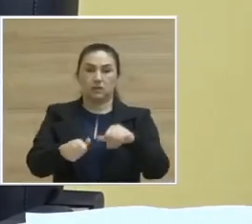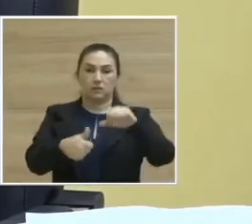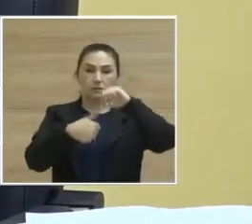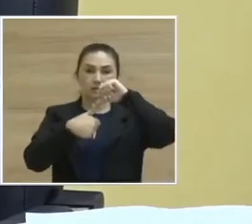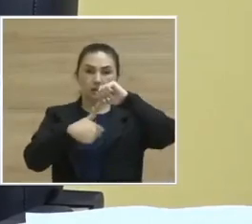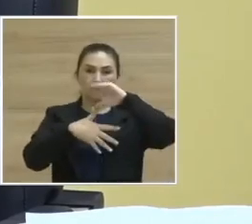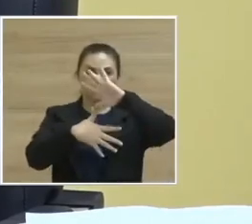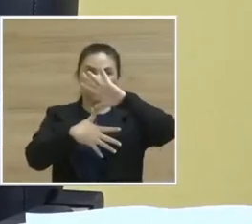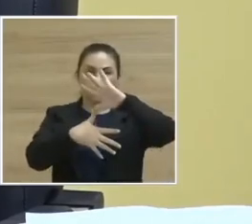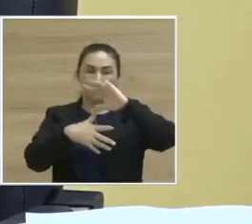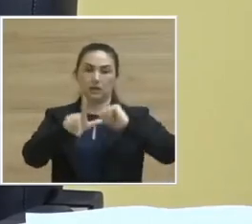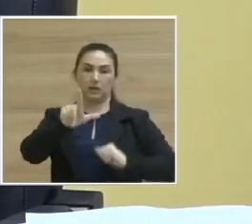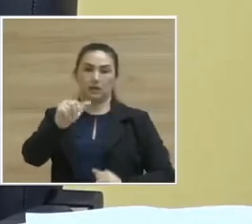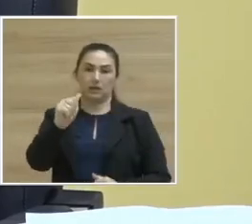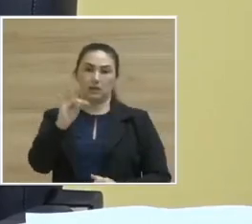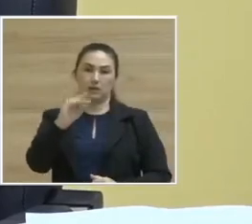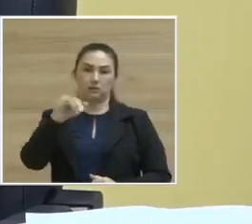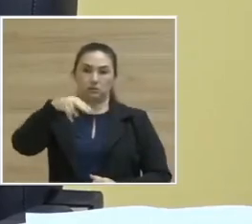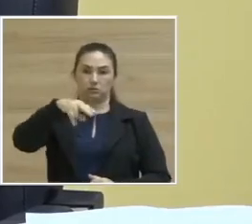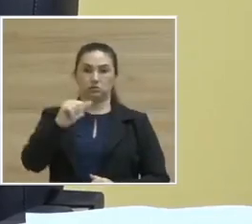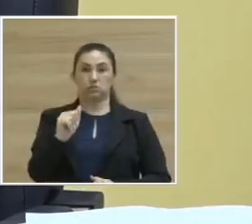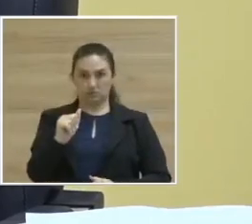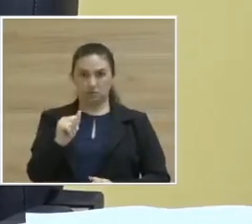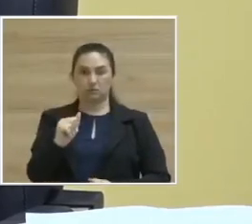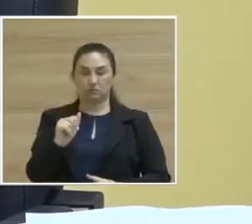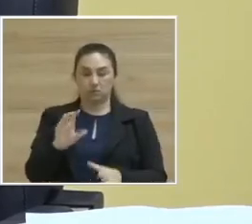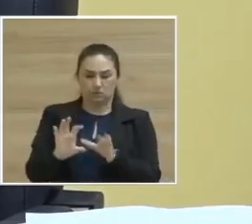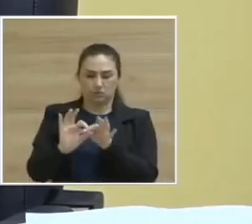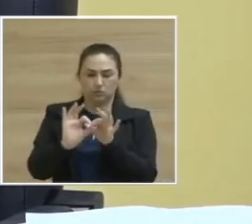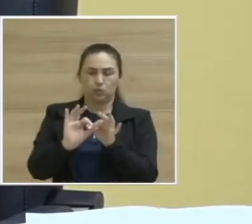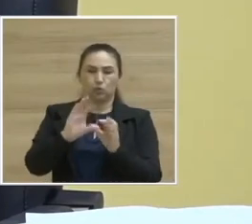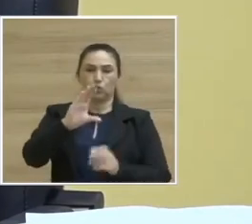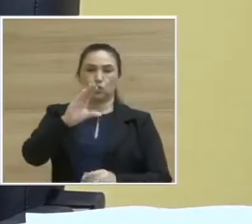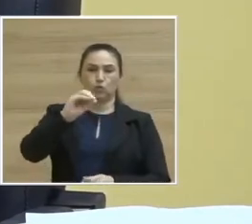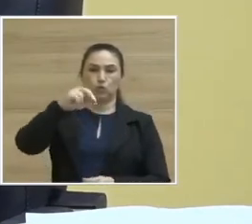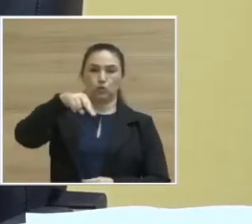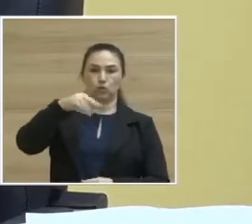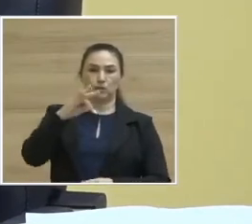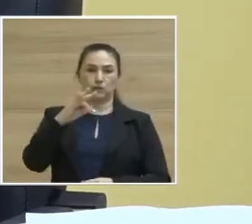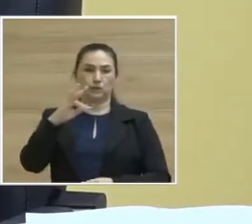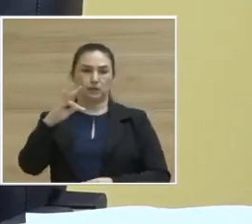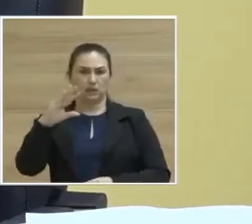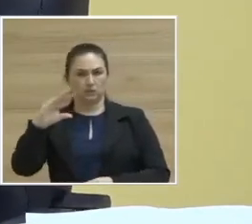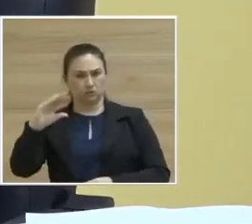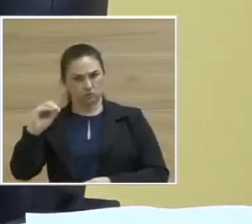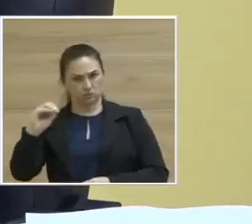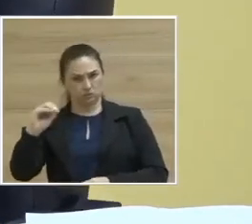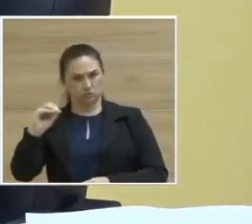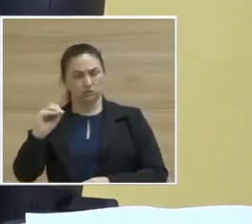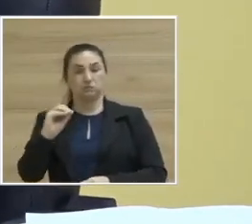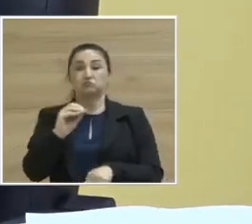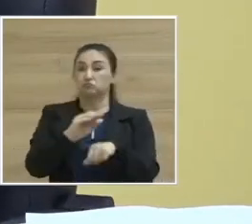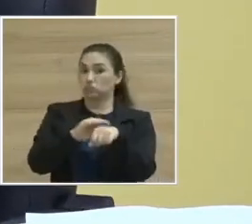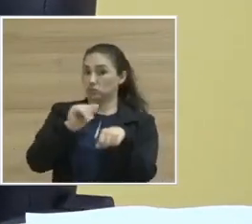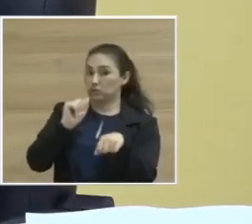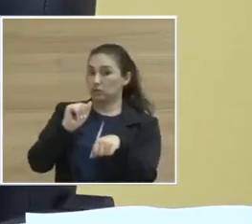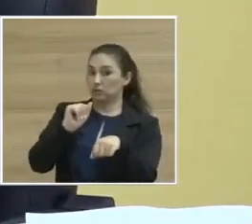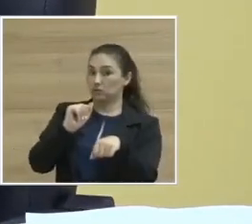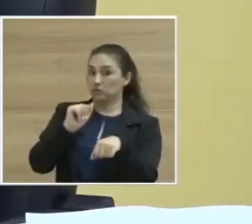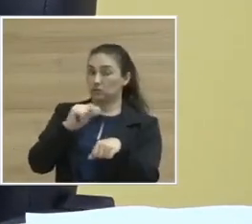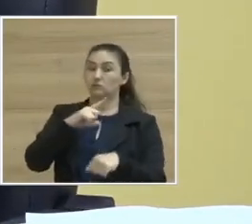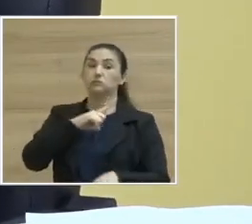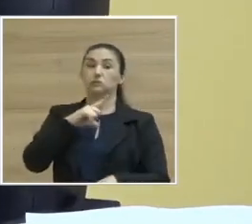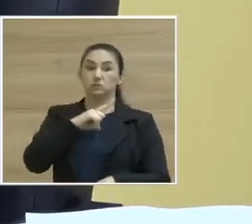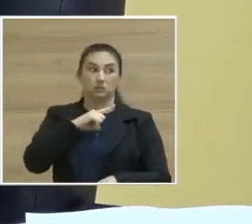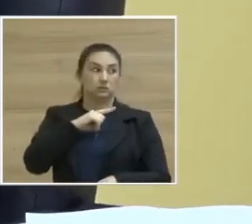IRD e o próprio projeto White Duck Connection estão buscando essa conexão. E uma das demandas iniciais, senhor presidente, que nos chamaram a atenção é vocês